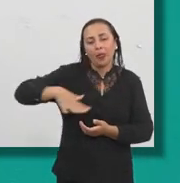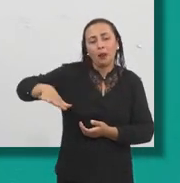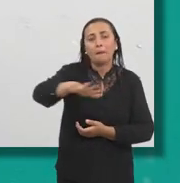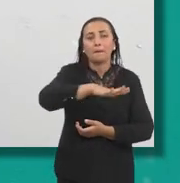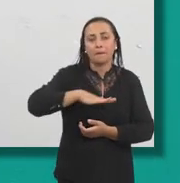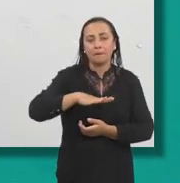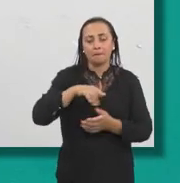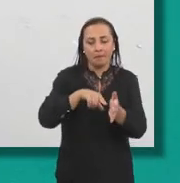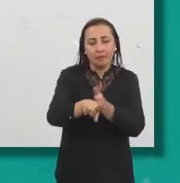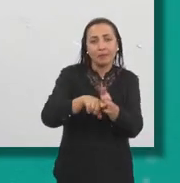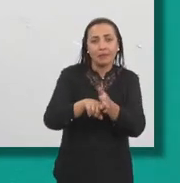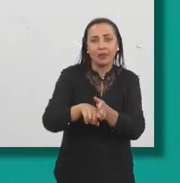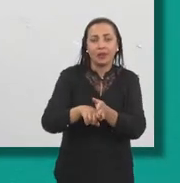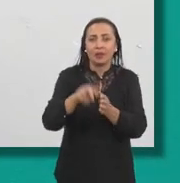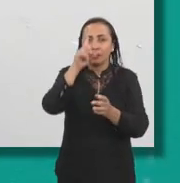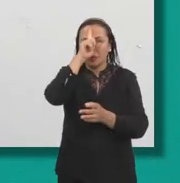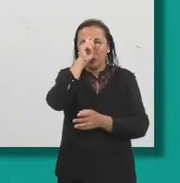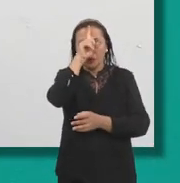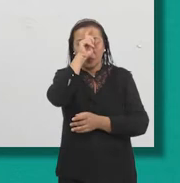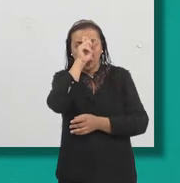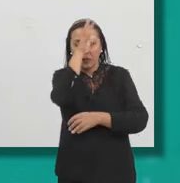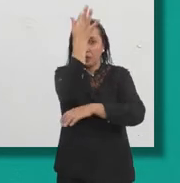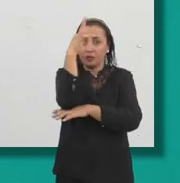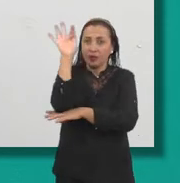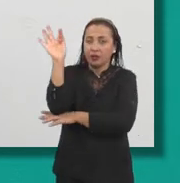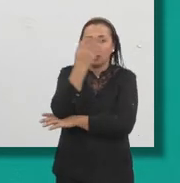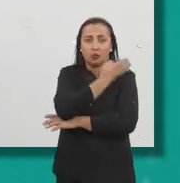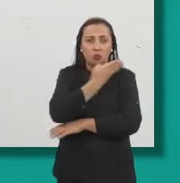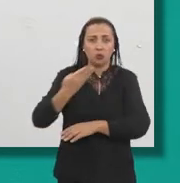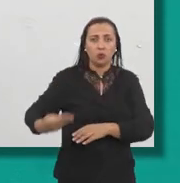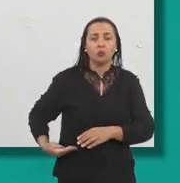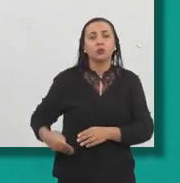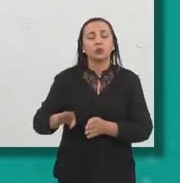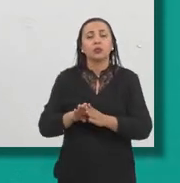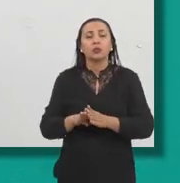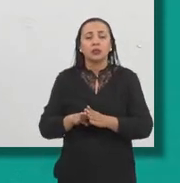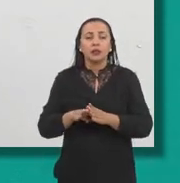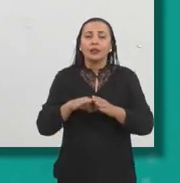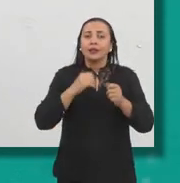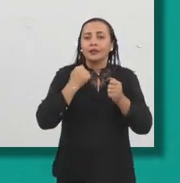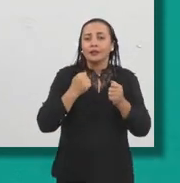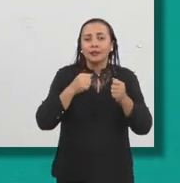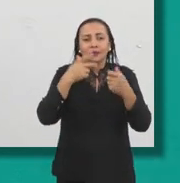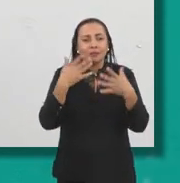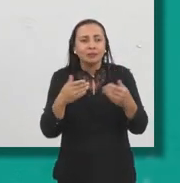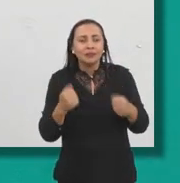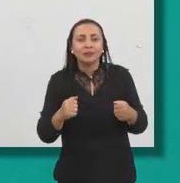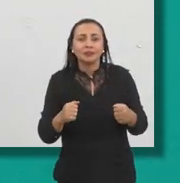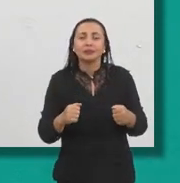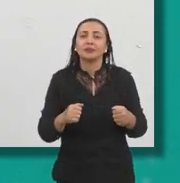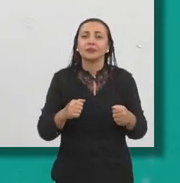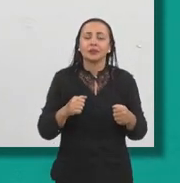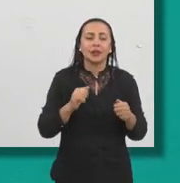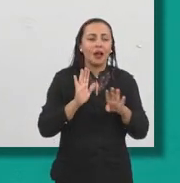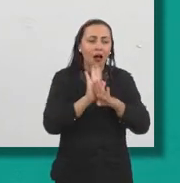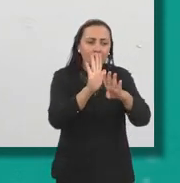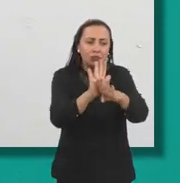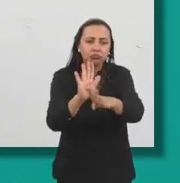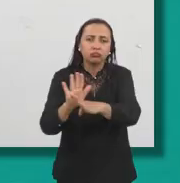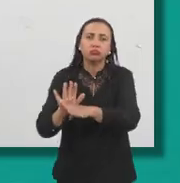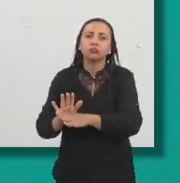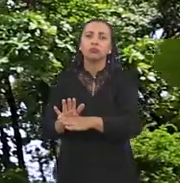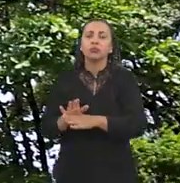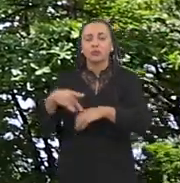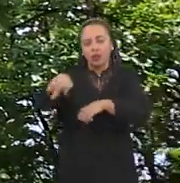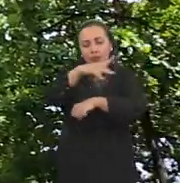pesquisa nos hospitais, nos hospitais federais públicos, e que mostram a capacidade de contribuir com o